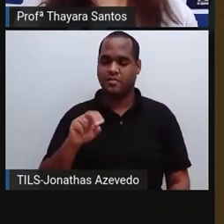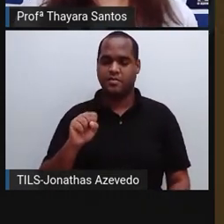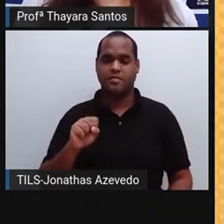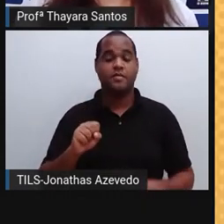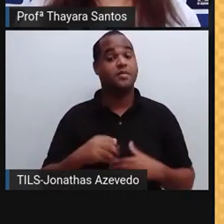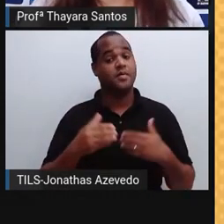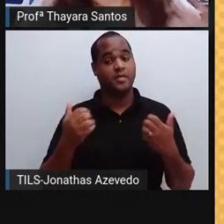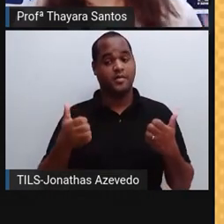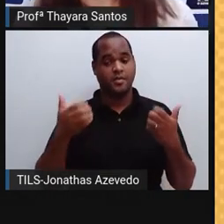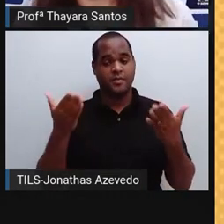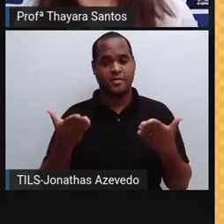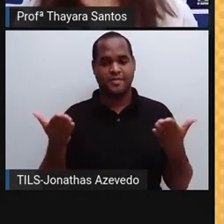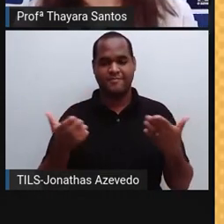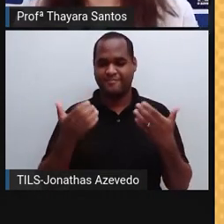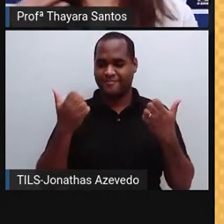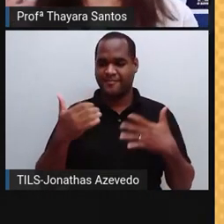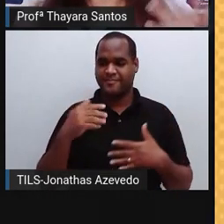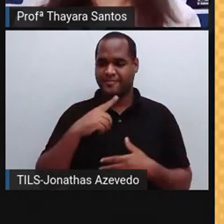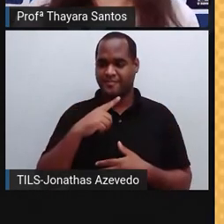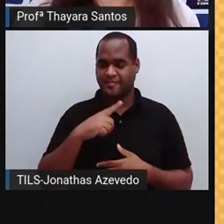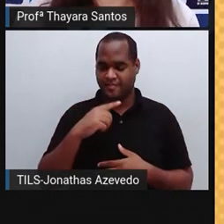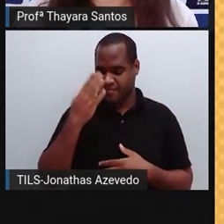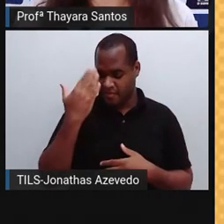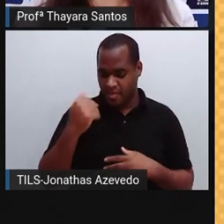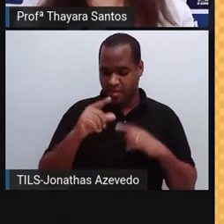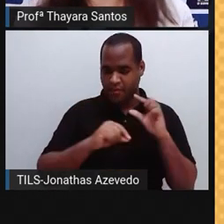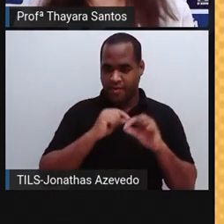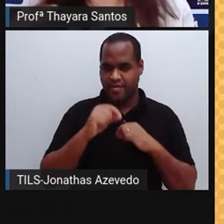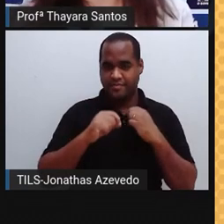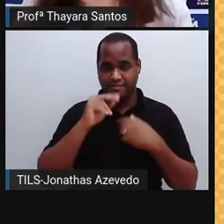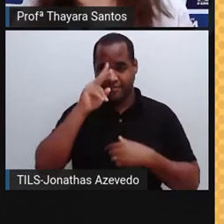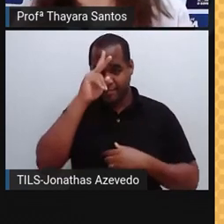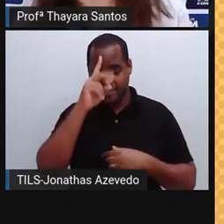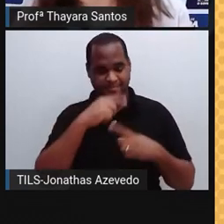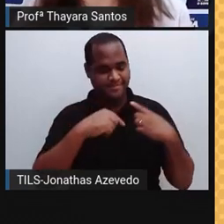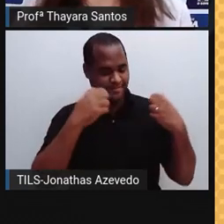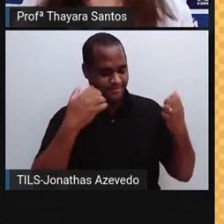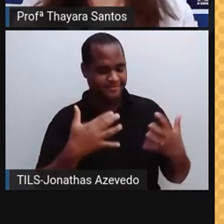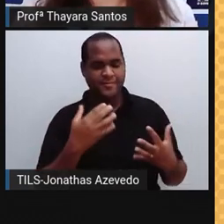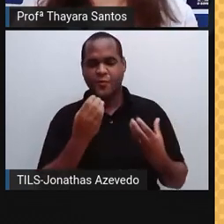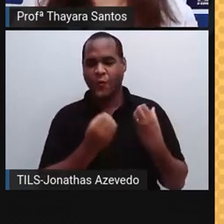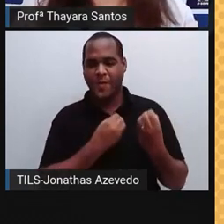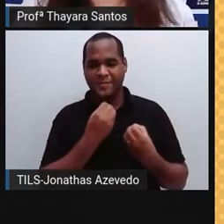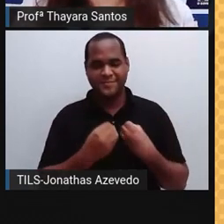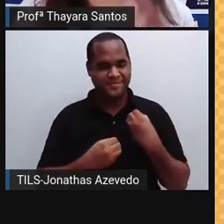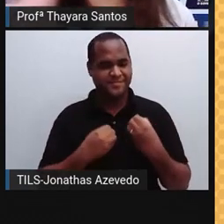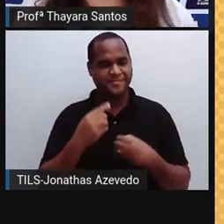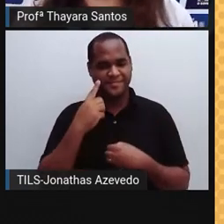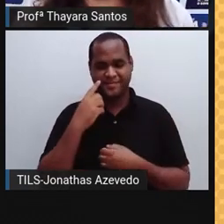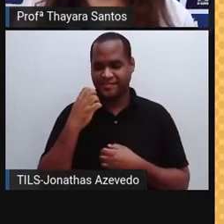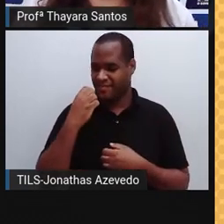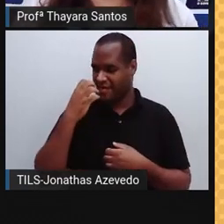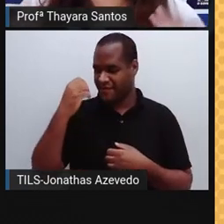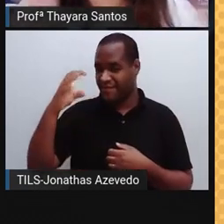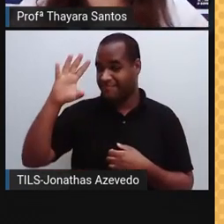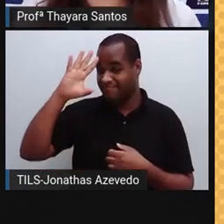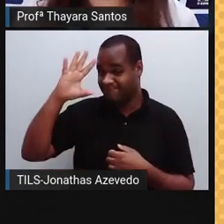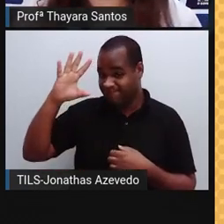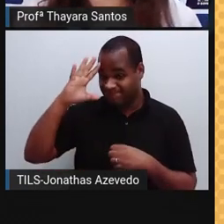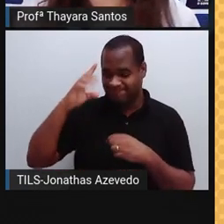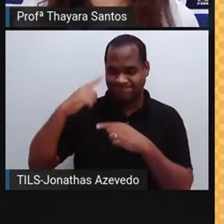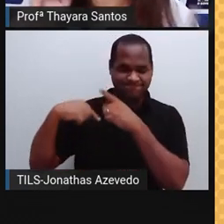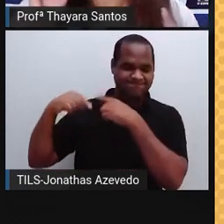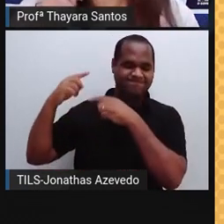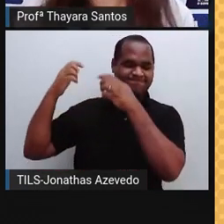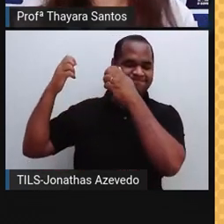Agora, para a gente saber mais um pouquinho sobre essa história aí do átomo, sobre os modelos atômicos, a gente vai fazer uma viagem no tempo e vamos voltar